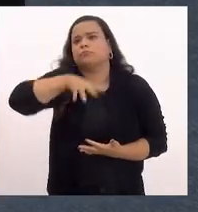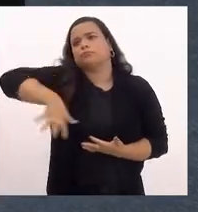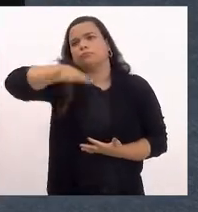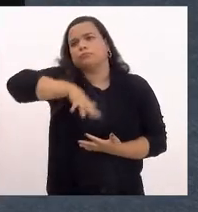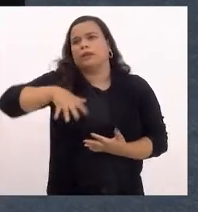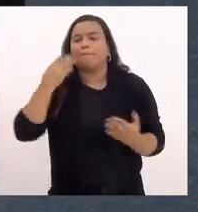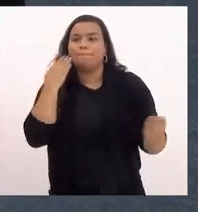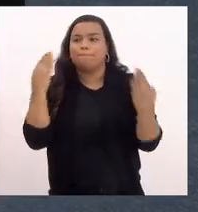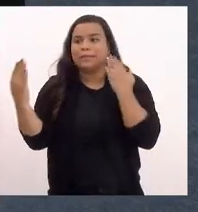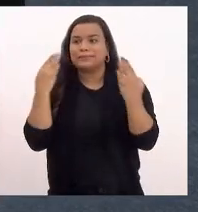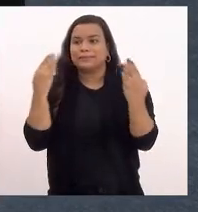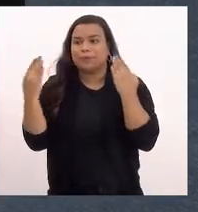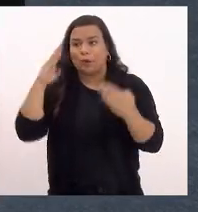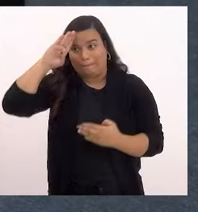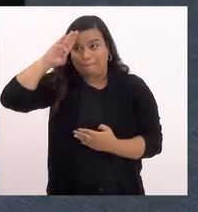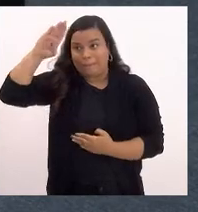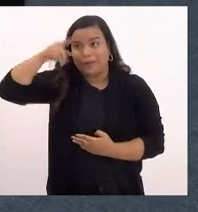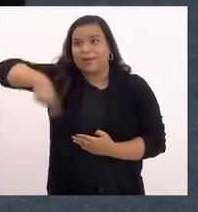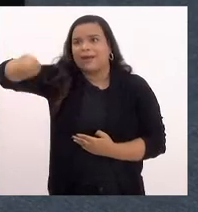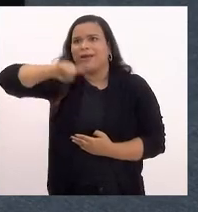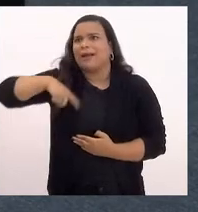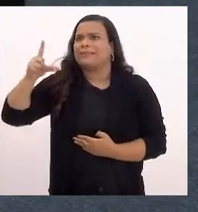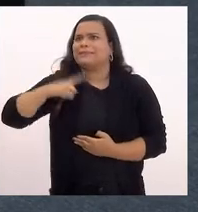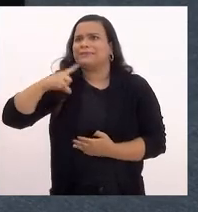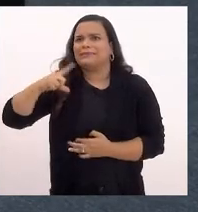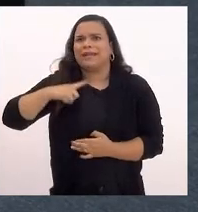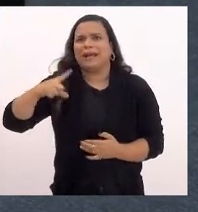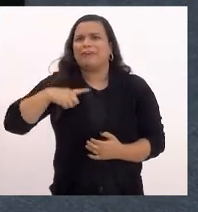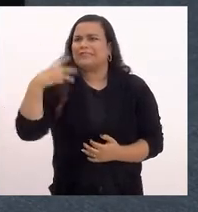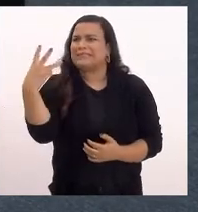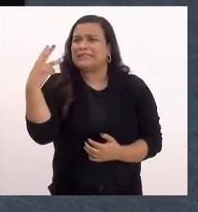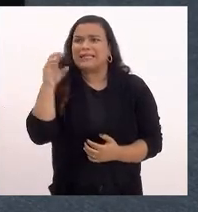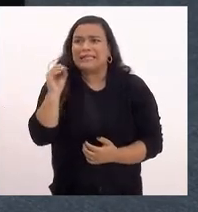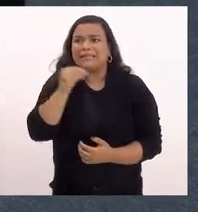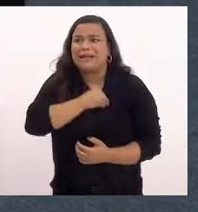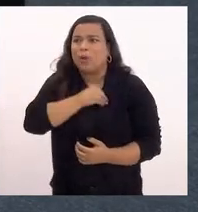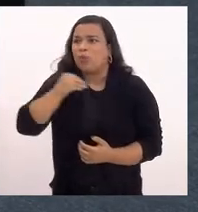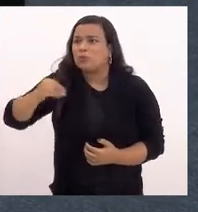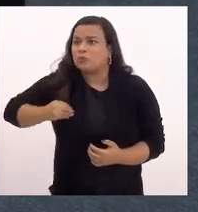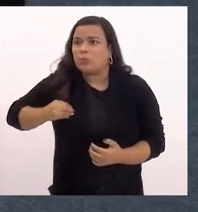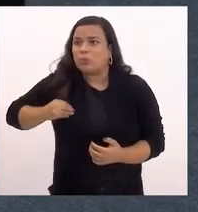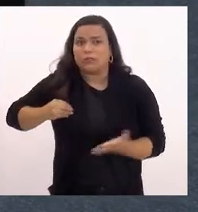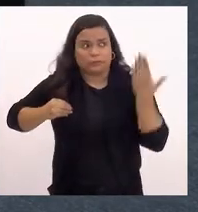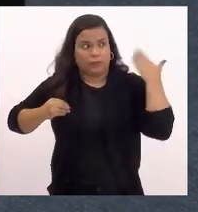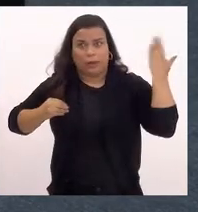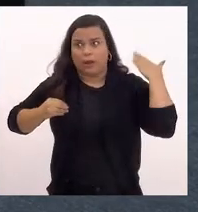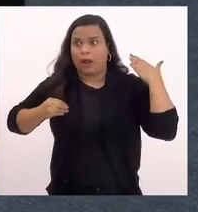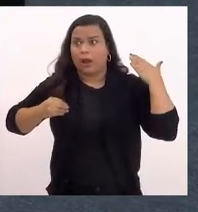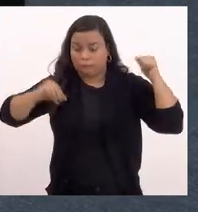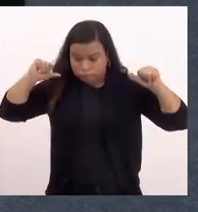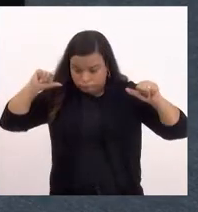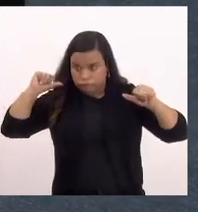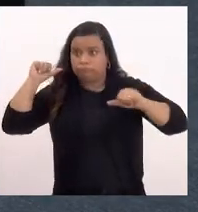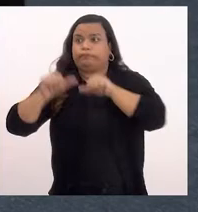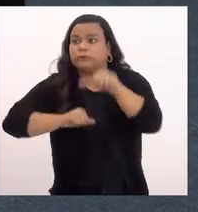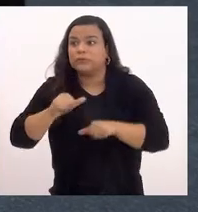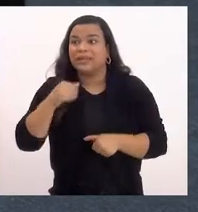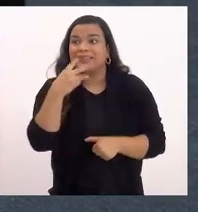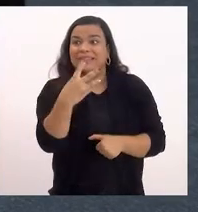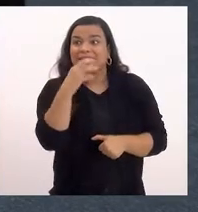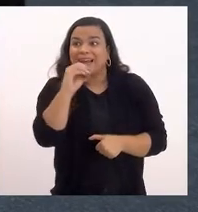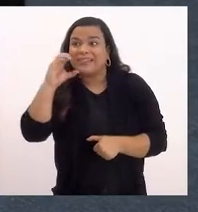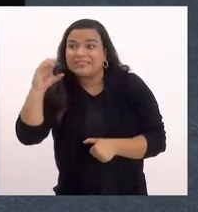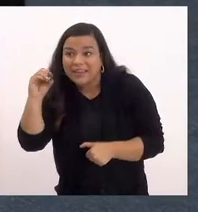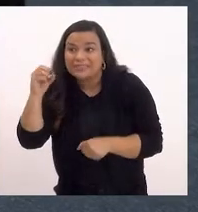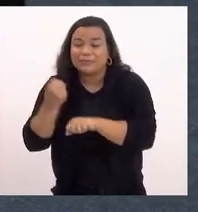psicólogos, saíram de uma base de 30 consultas para 300 consultas online.